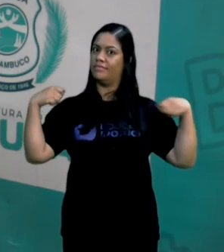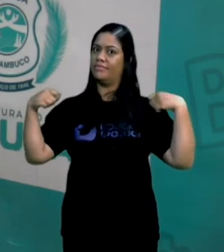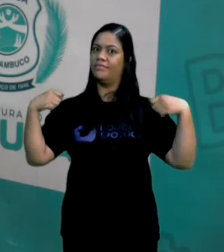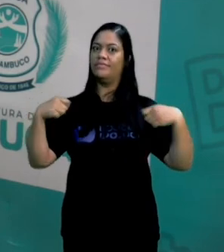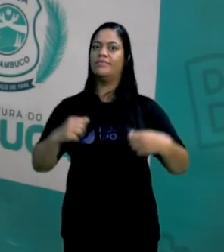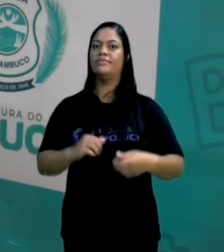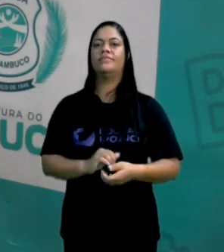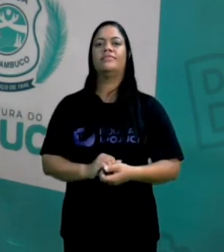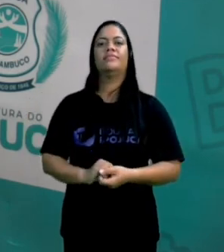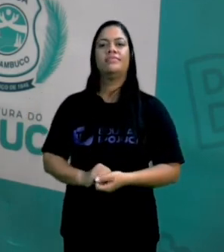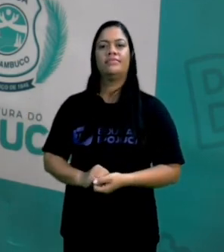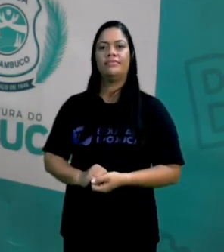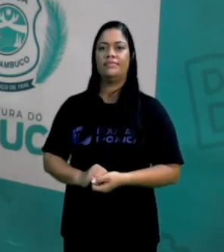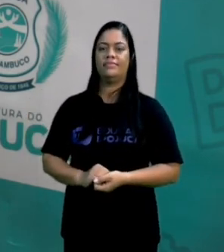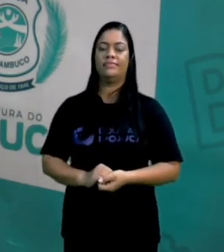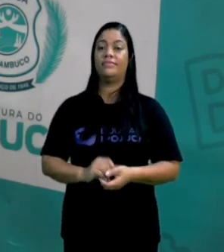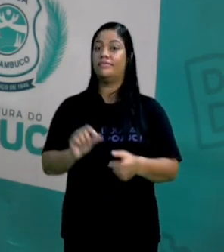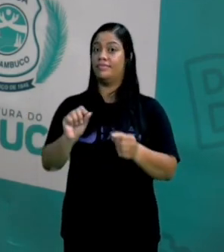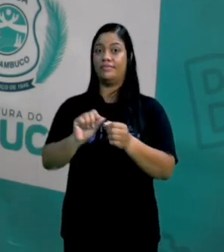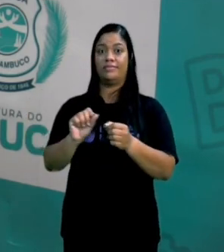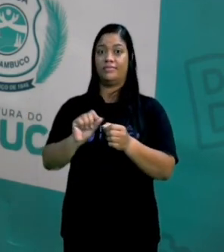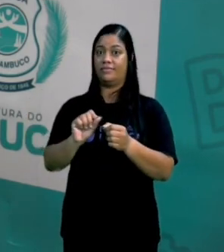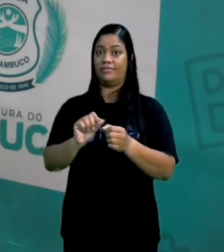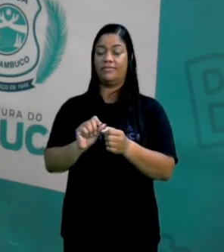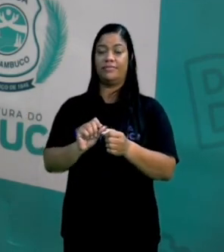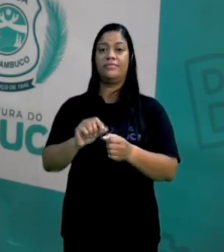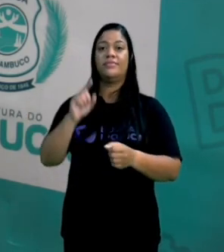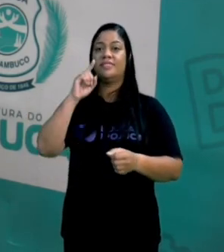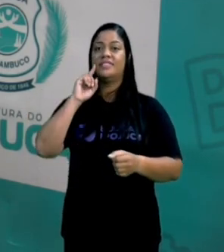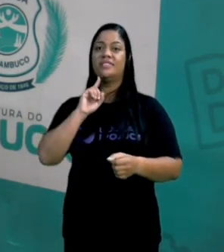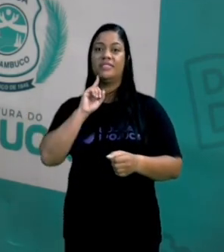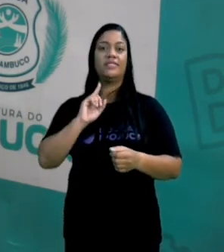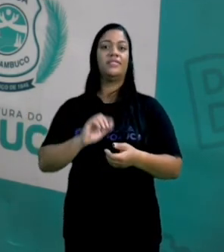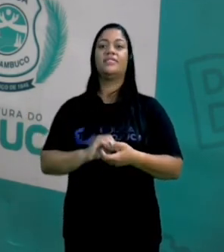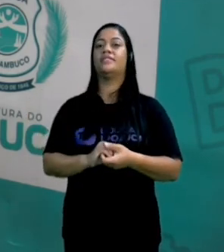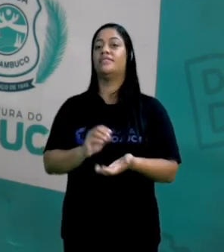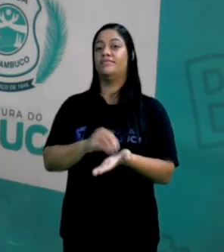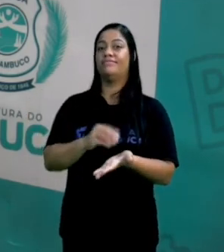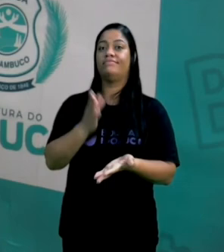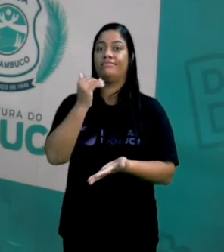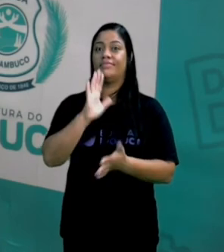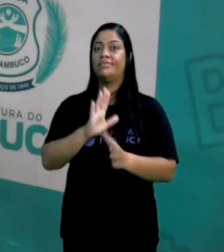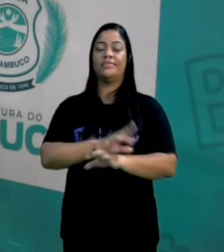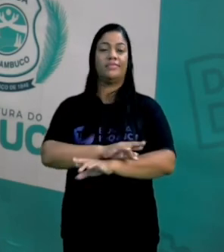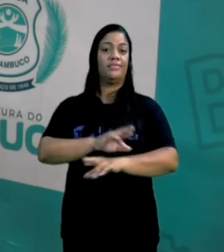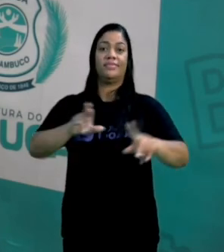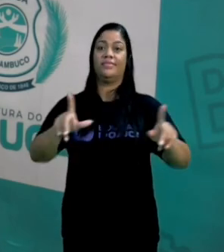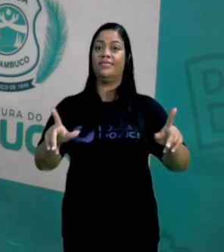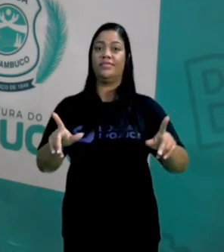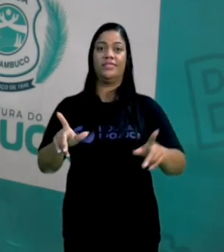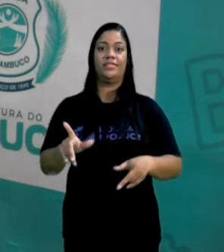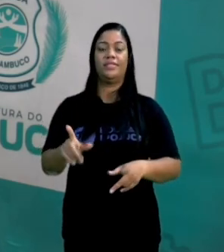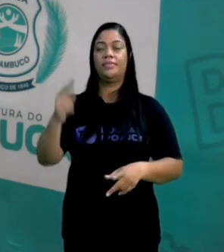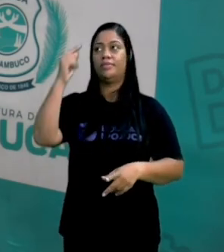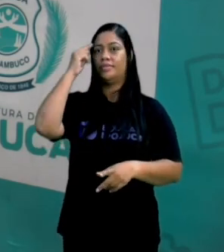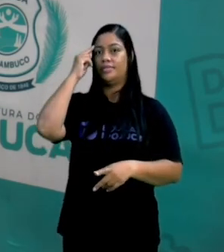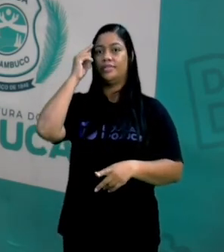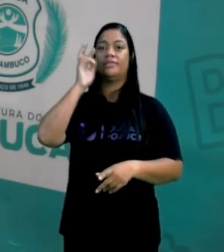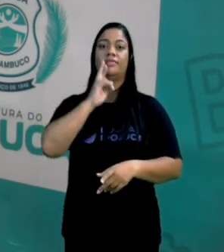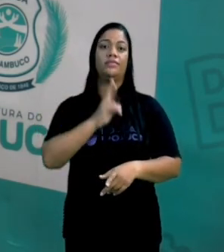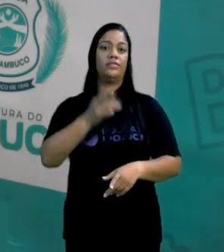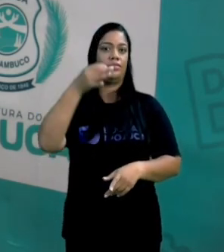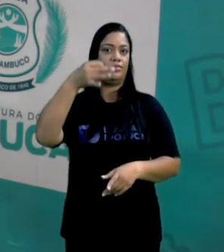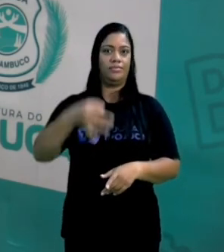exercício, tá? E não fazer dietas miraculosas, diferentes, achando que isso vai dar uma